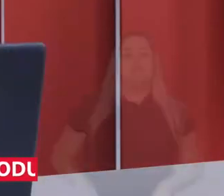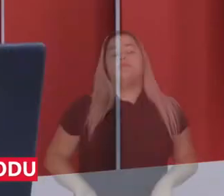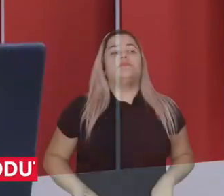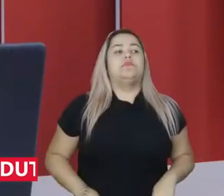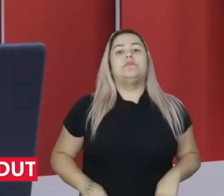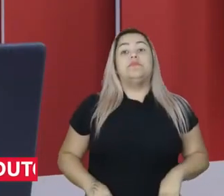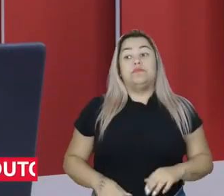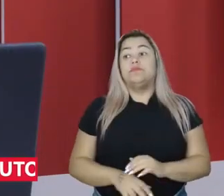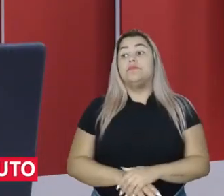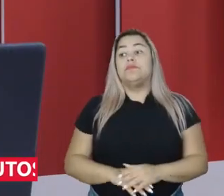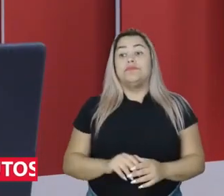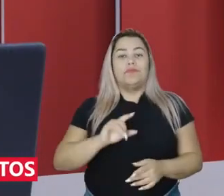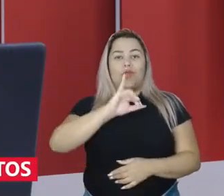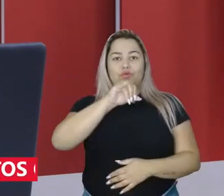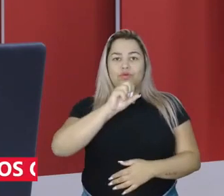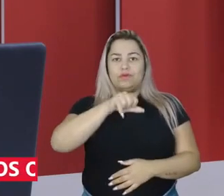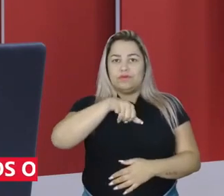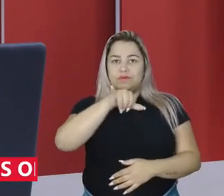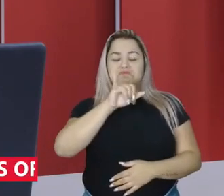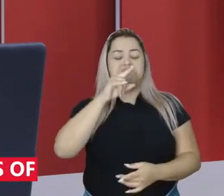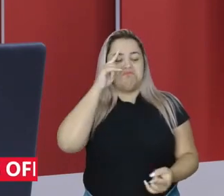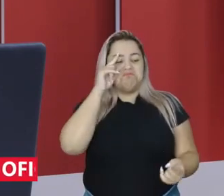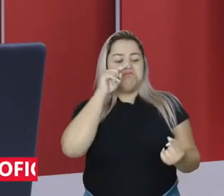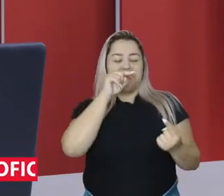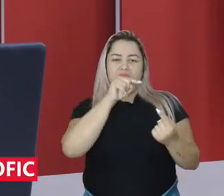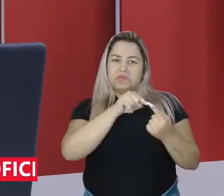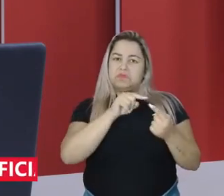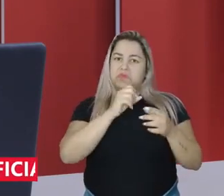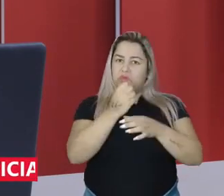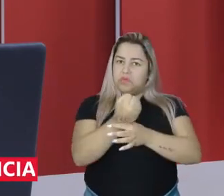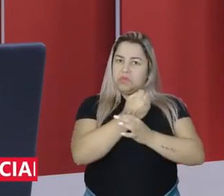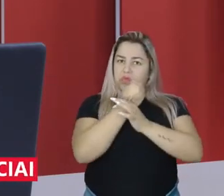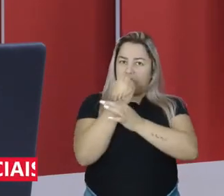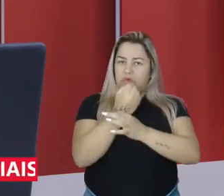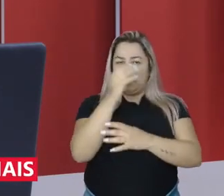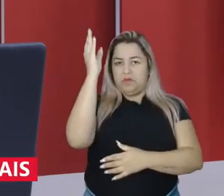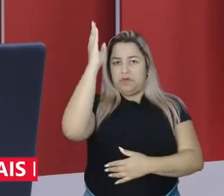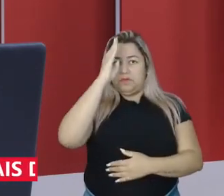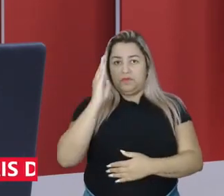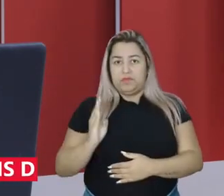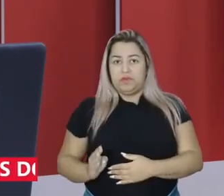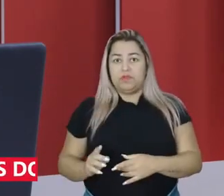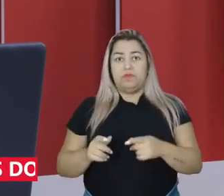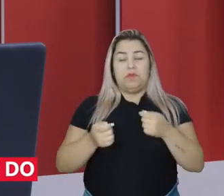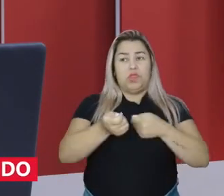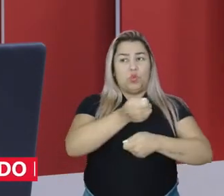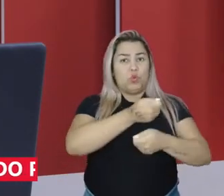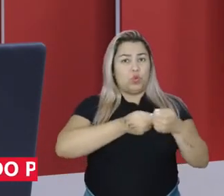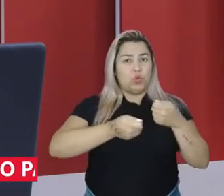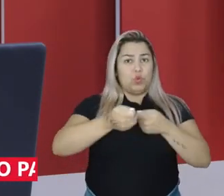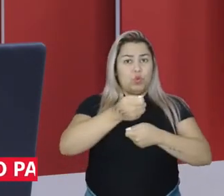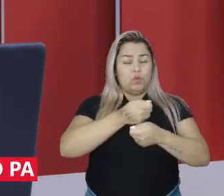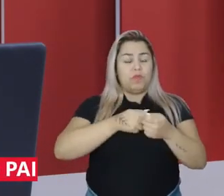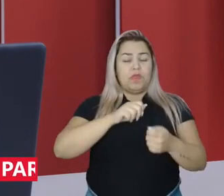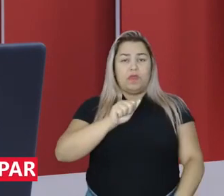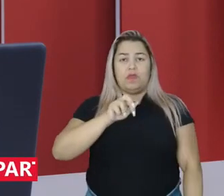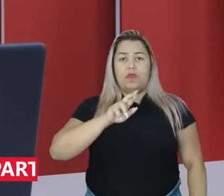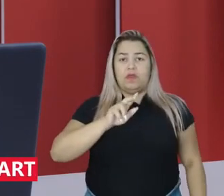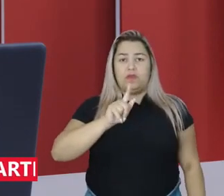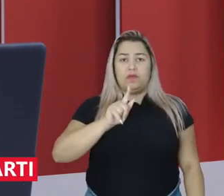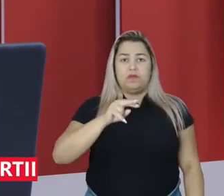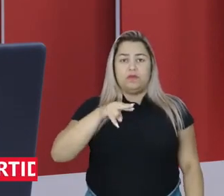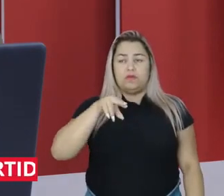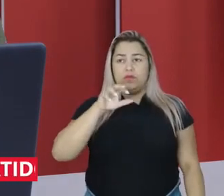É isso, a Juiz Negreiros aqui concorda com o apoio brasileiro à economia argentina e o